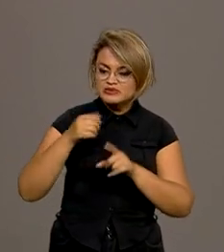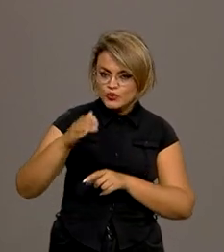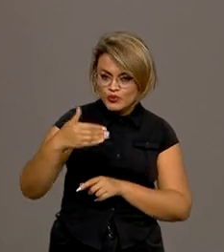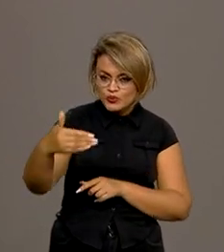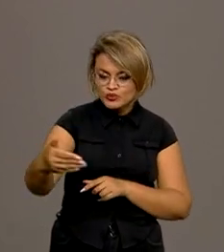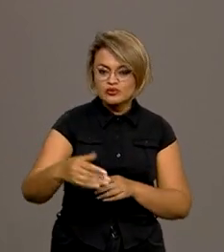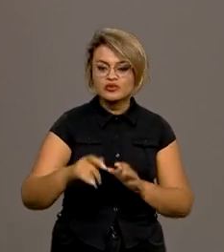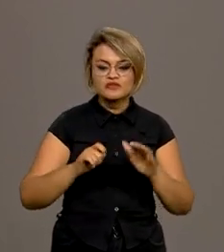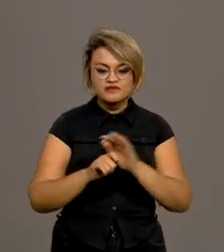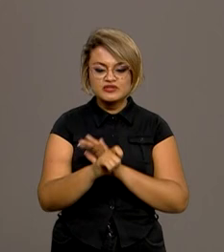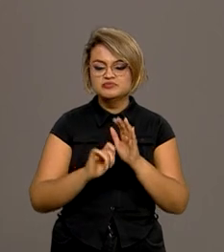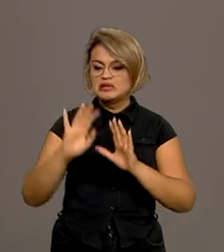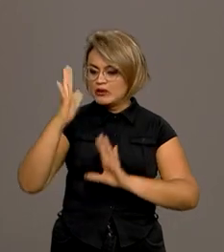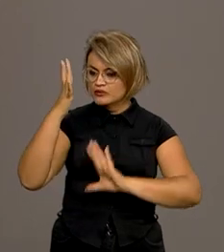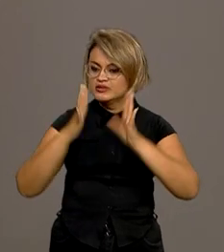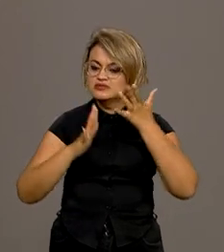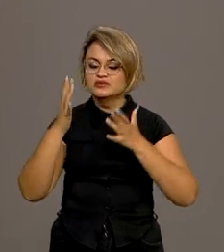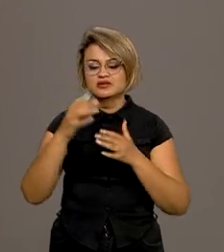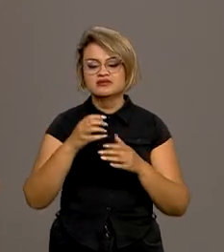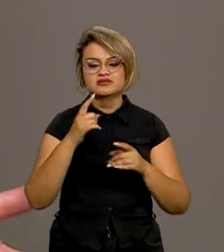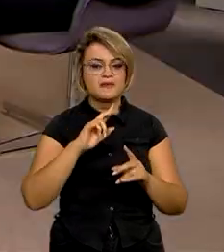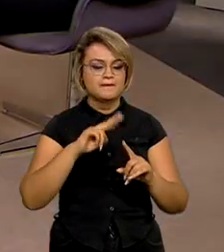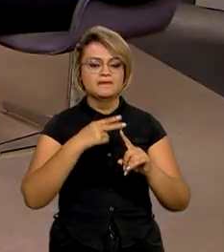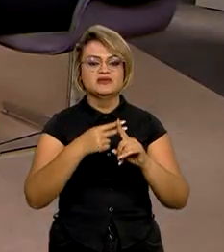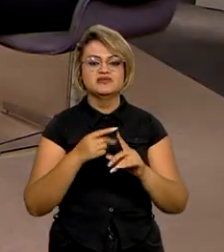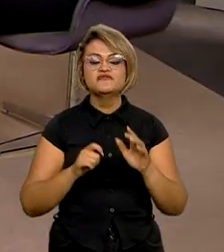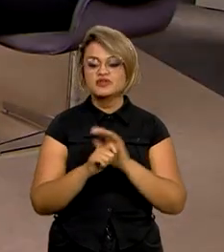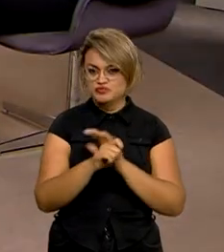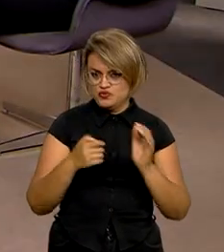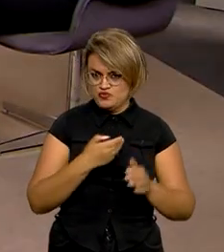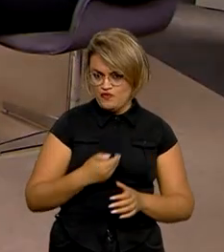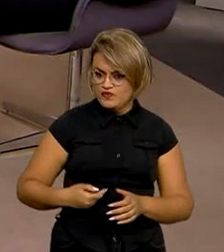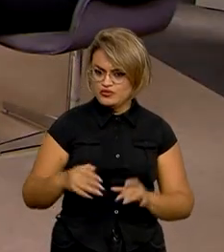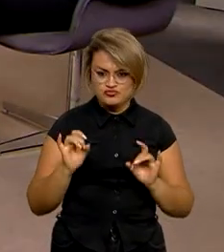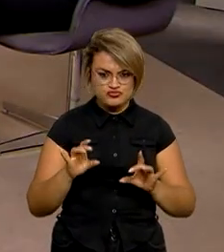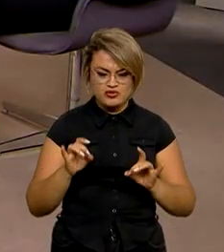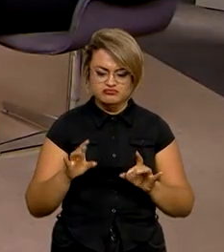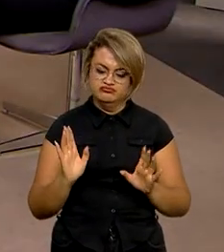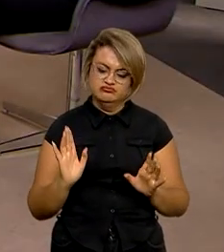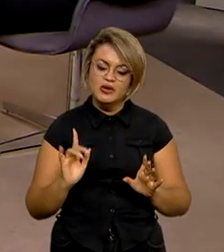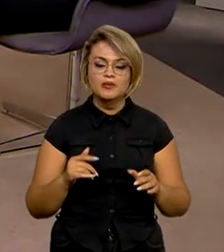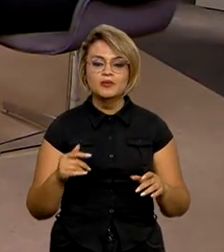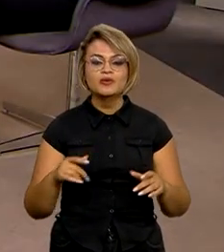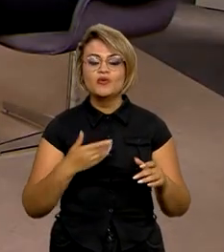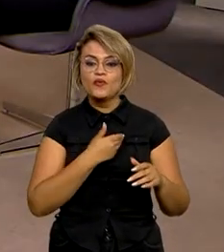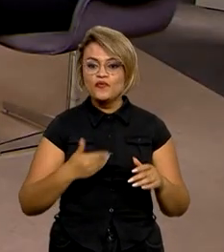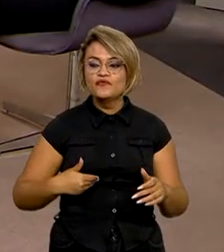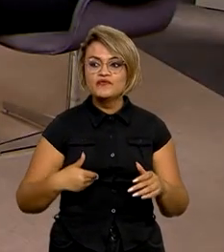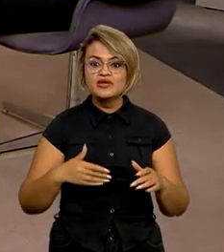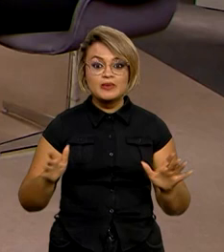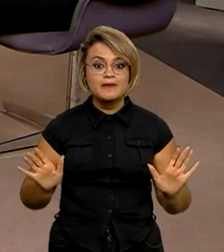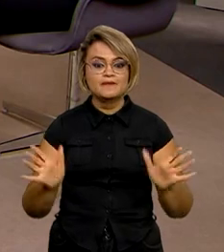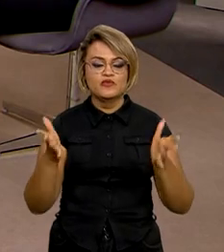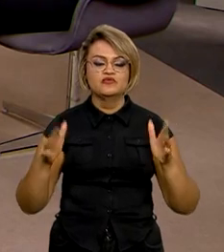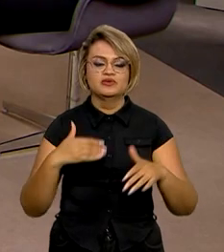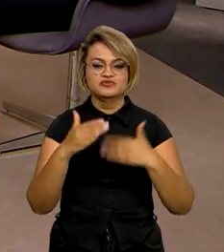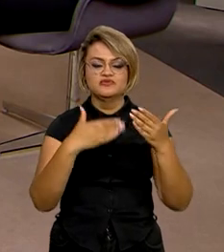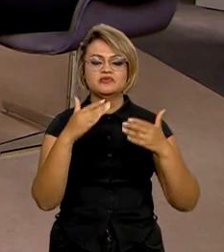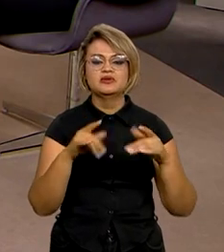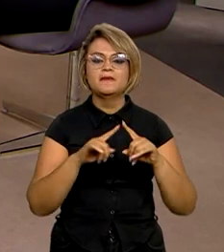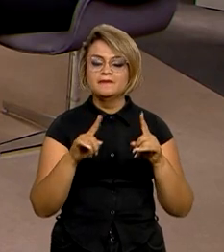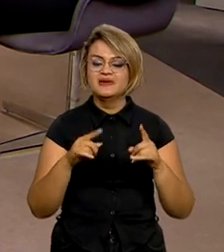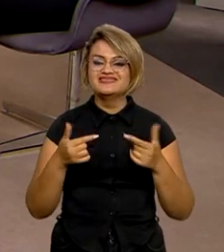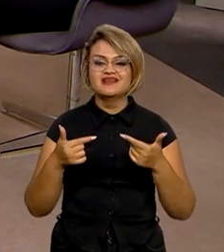os investimentos ocorram mais do que isso. Não só investimento do governo, porque o governo, ele acaba sendo indutor do desenvolvimento. Uma